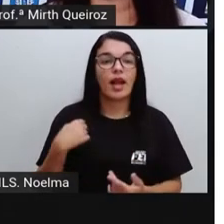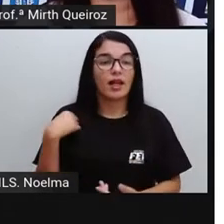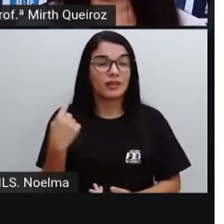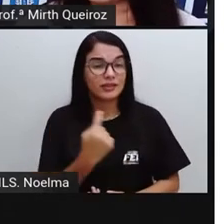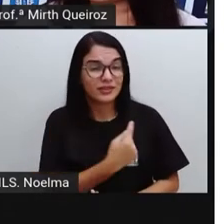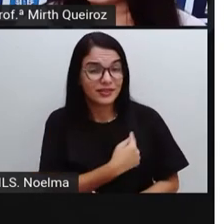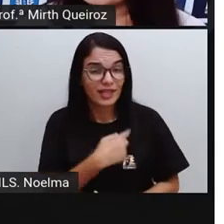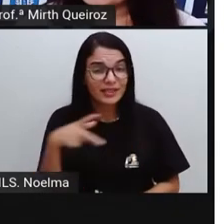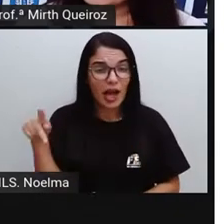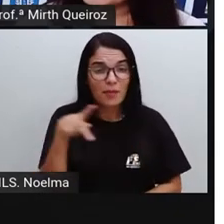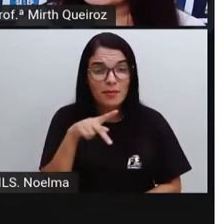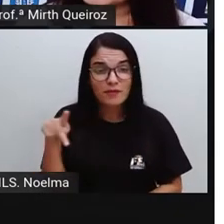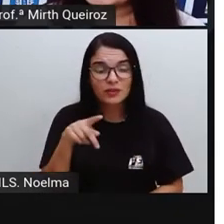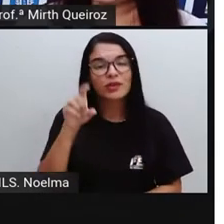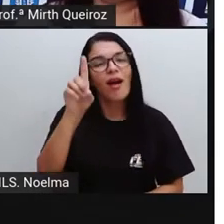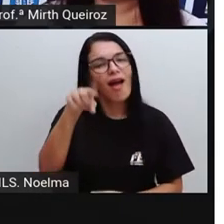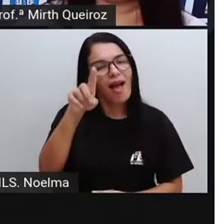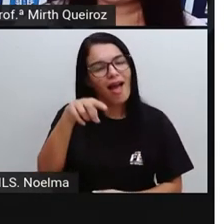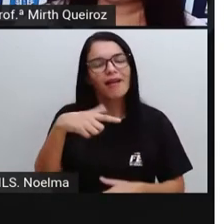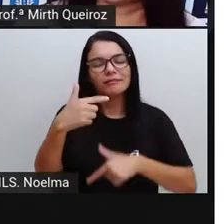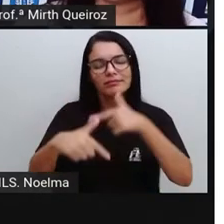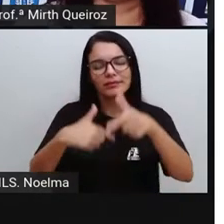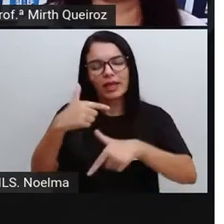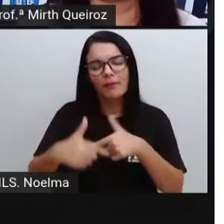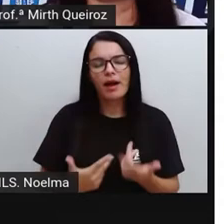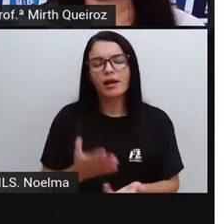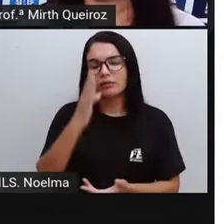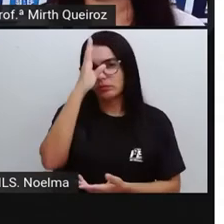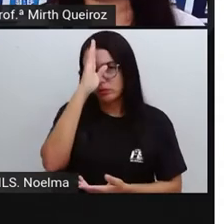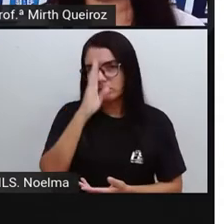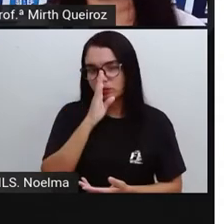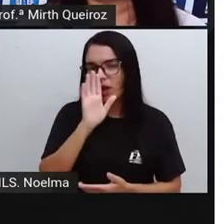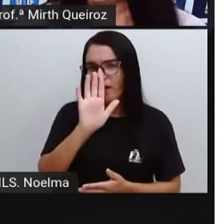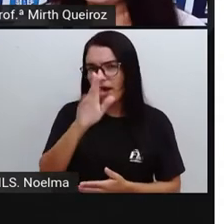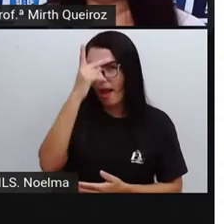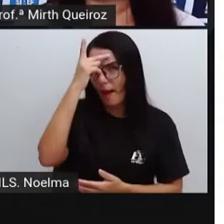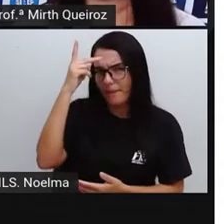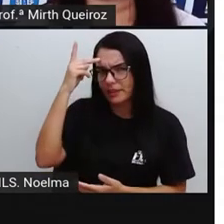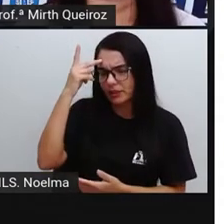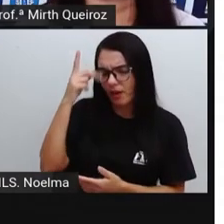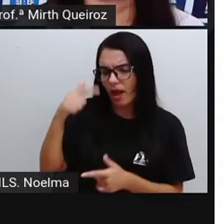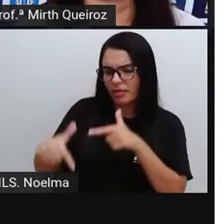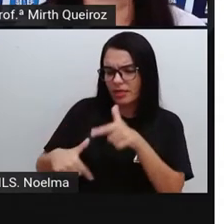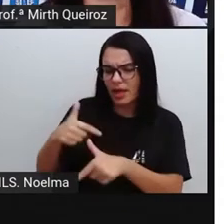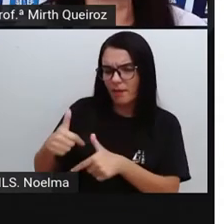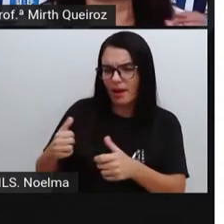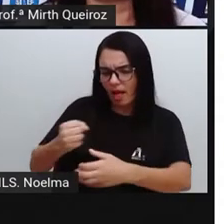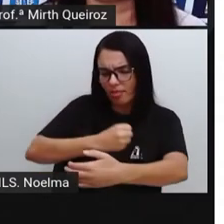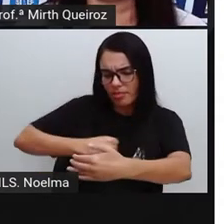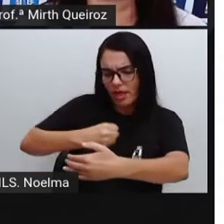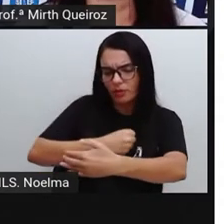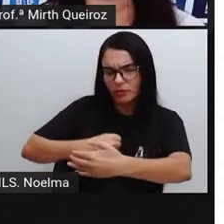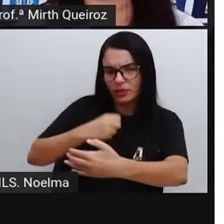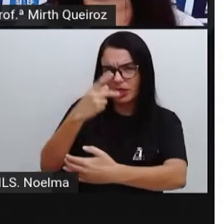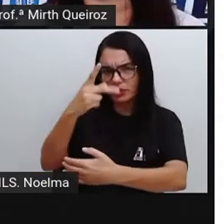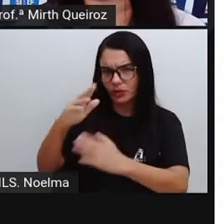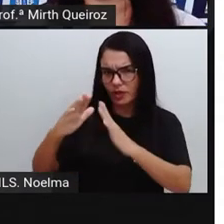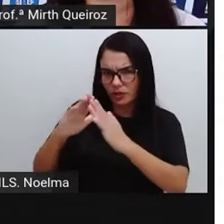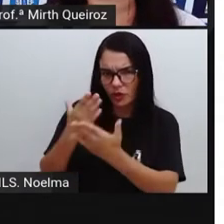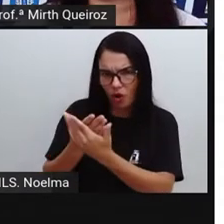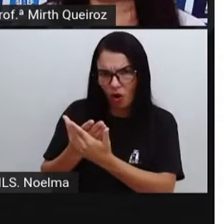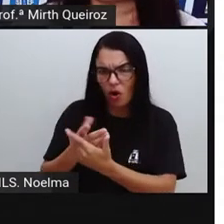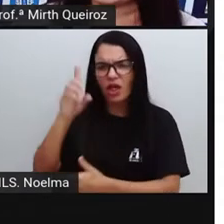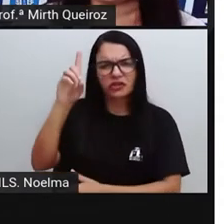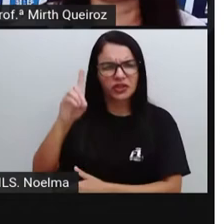nós somos funcionários públicos Quem trabalha na cantina da sua escola é um funcionário público O diretor é um funcionário